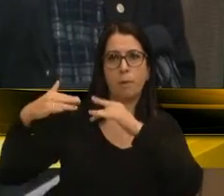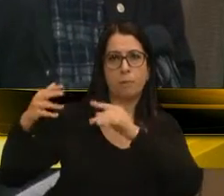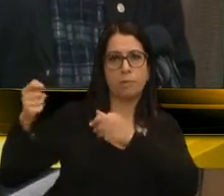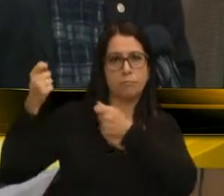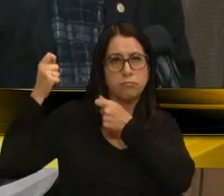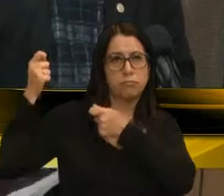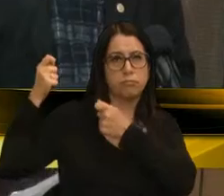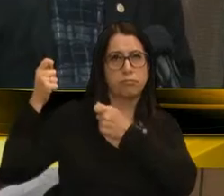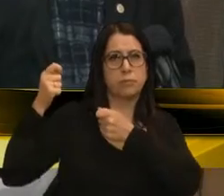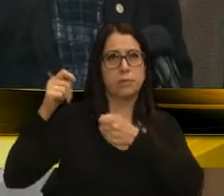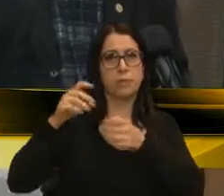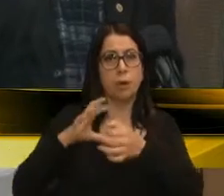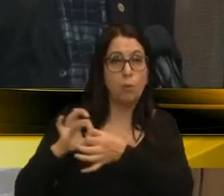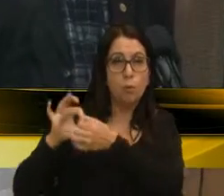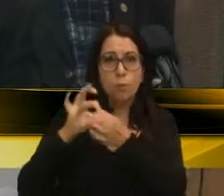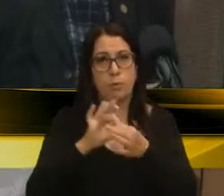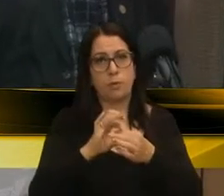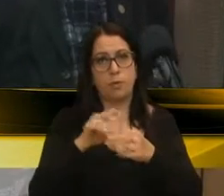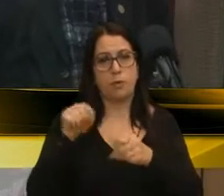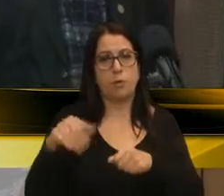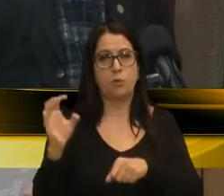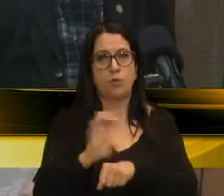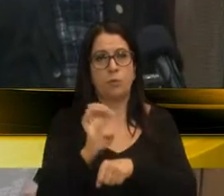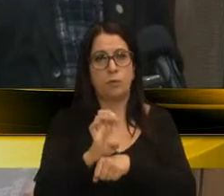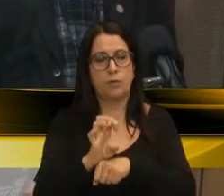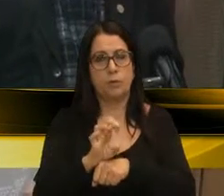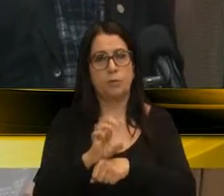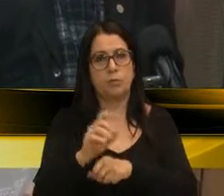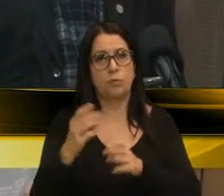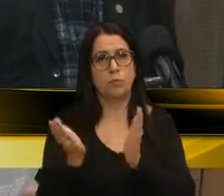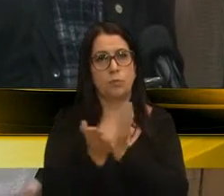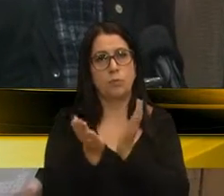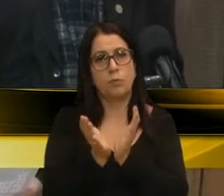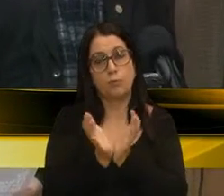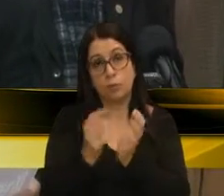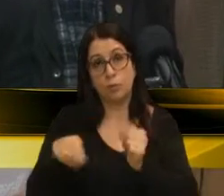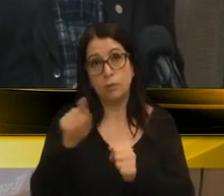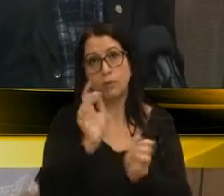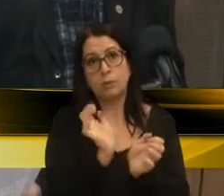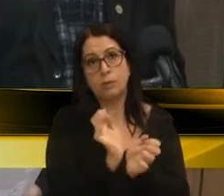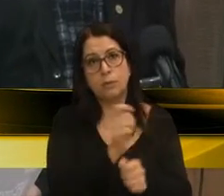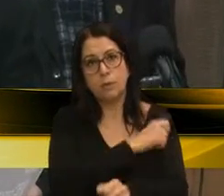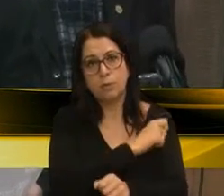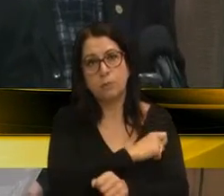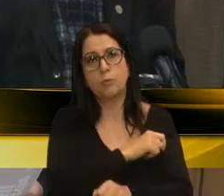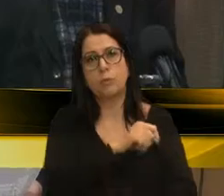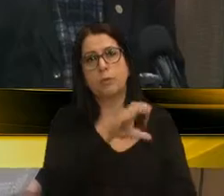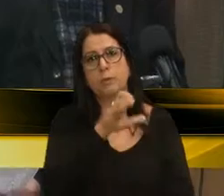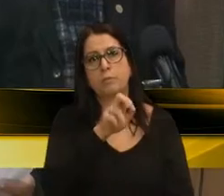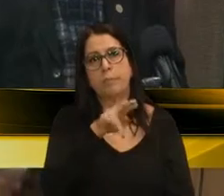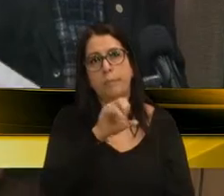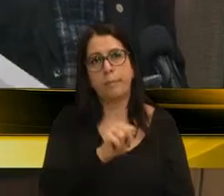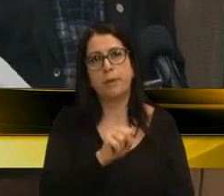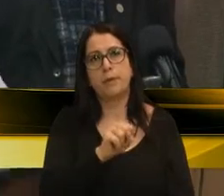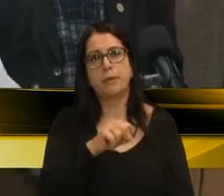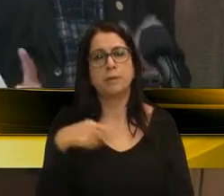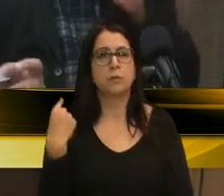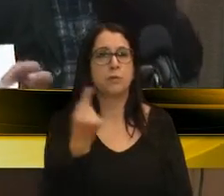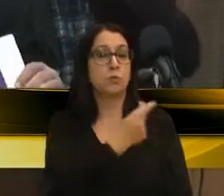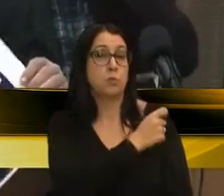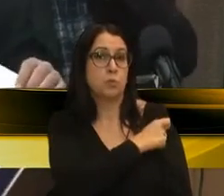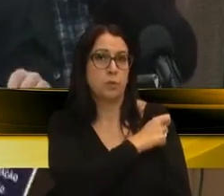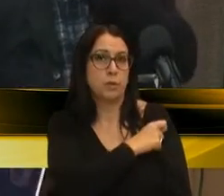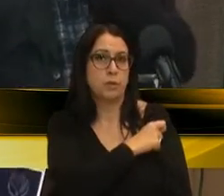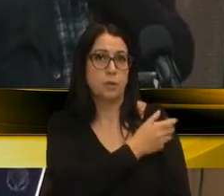a União Estadual dos Estudantes, o DCE, o CINDSERV, o CPERX, o UNE e a UBS. Esse é o